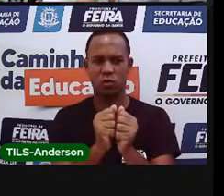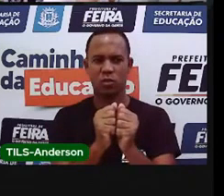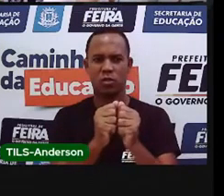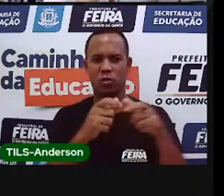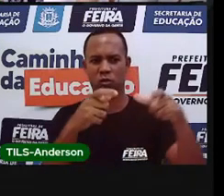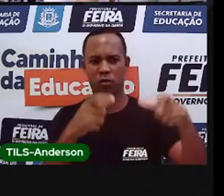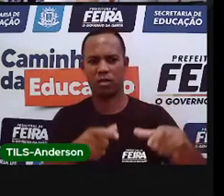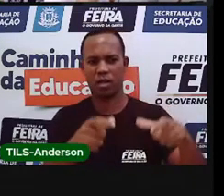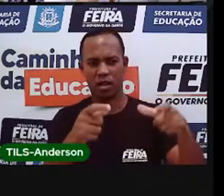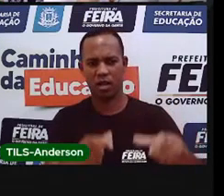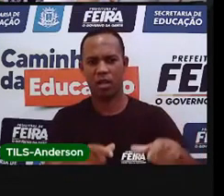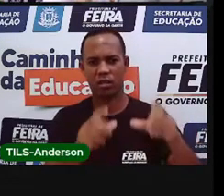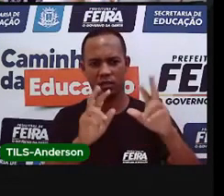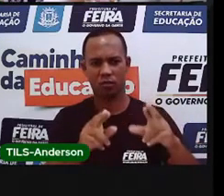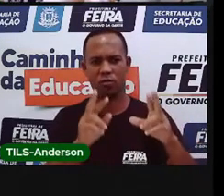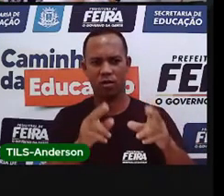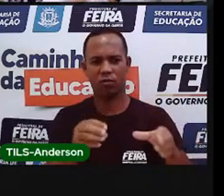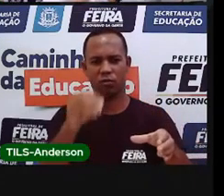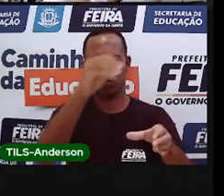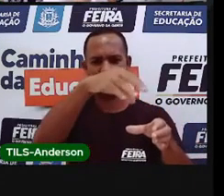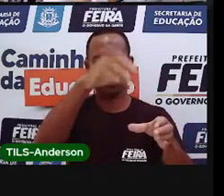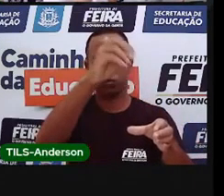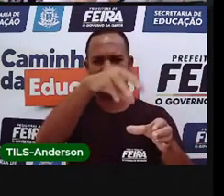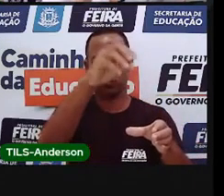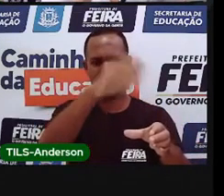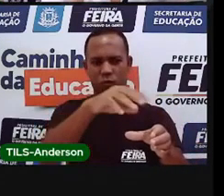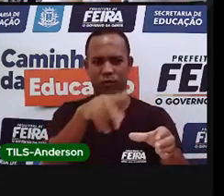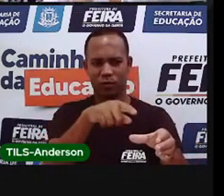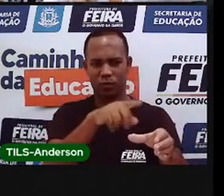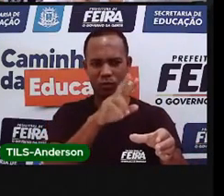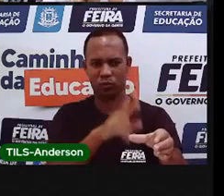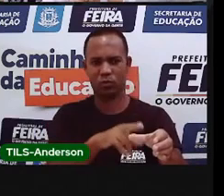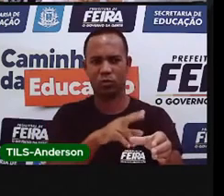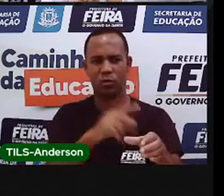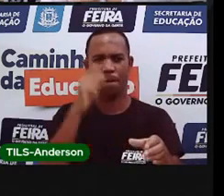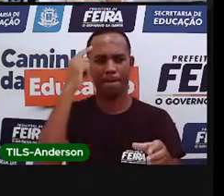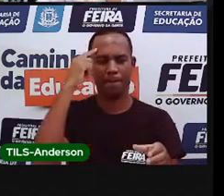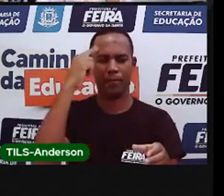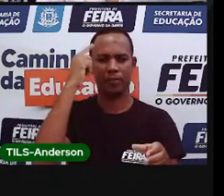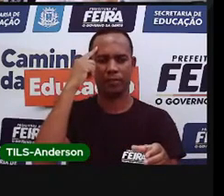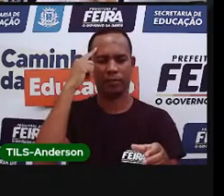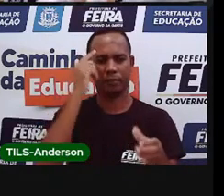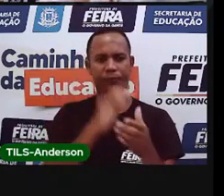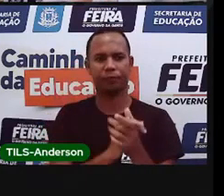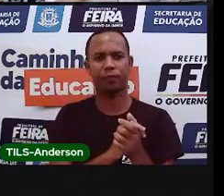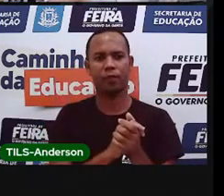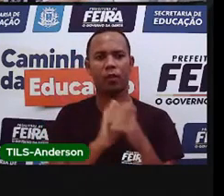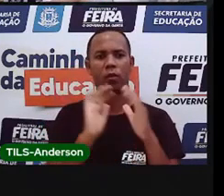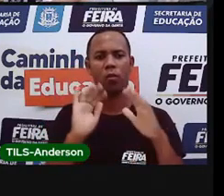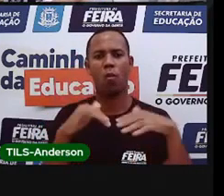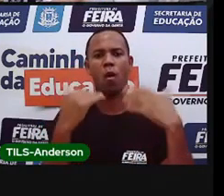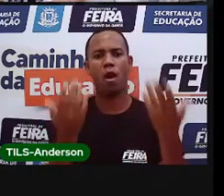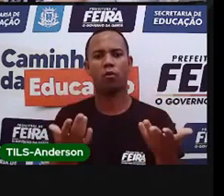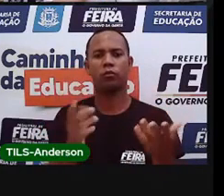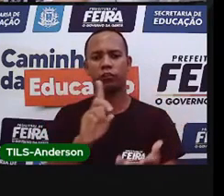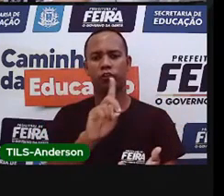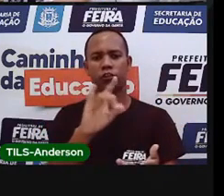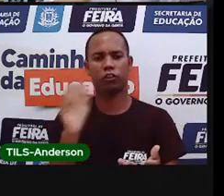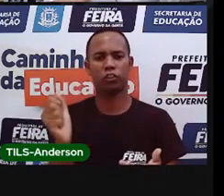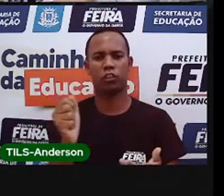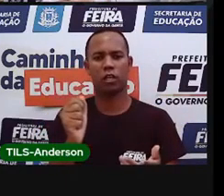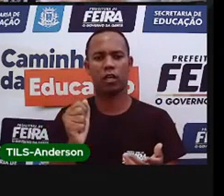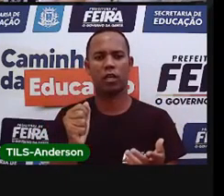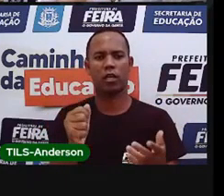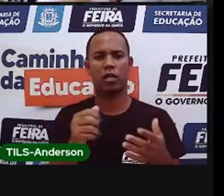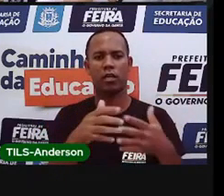casa? Será? Eu acho que não. Mas vamos pensar sobre isso. Qual é o dia da coleta de